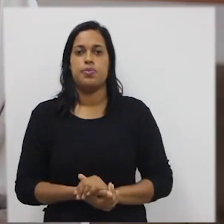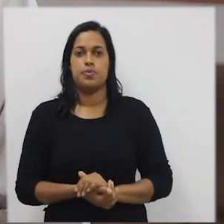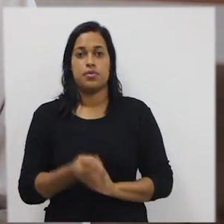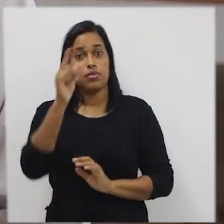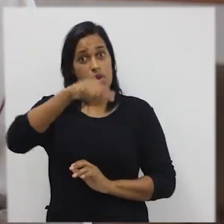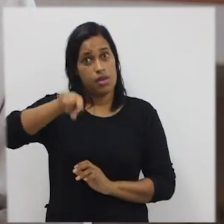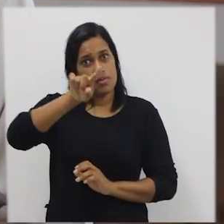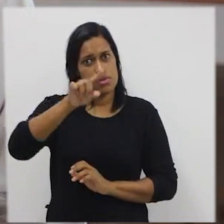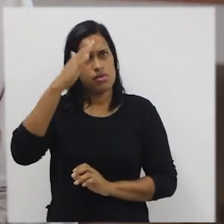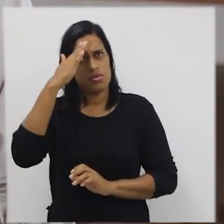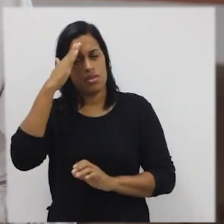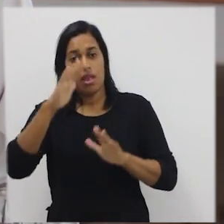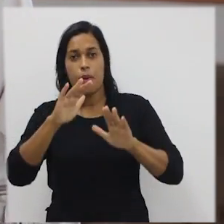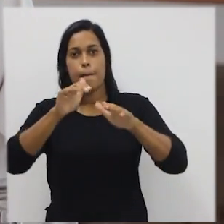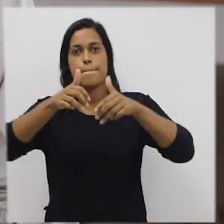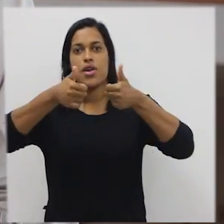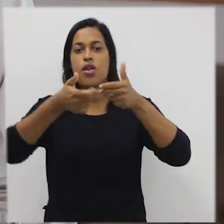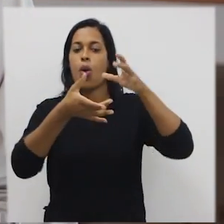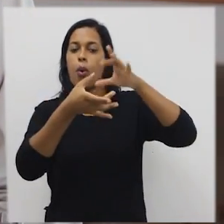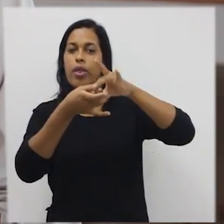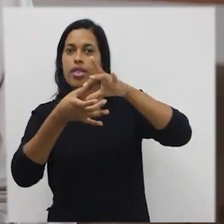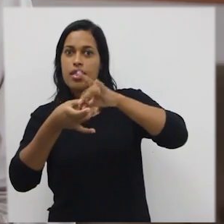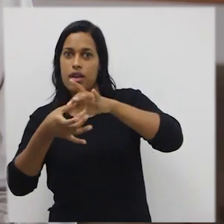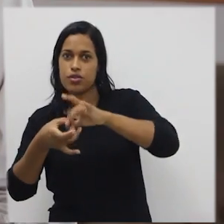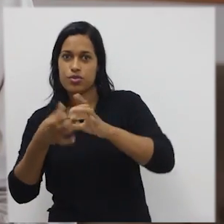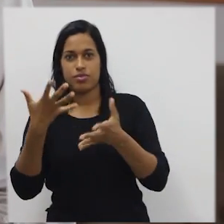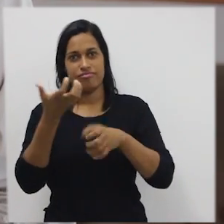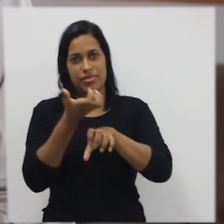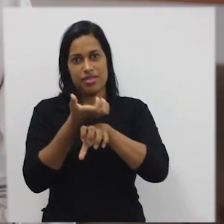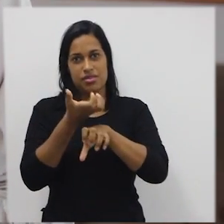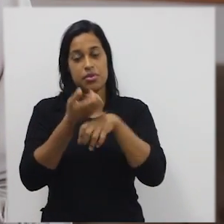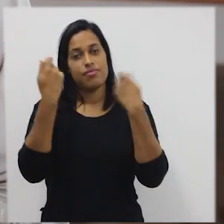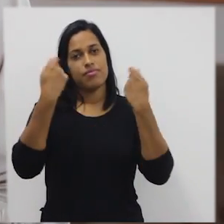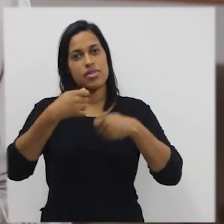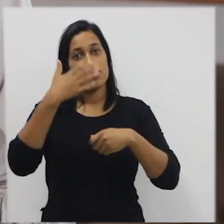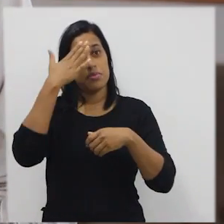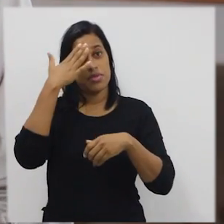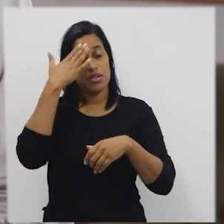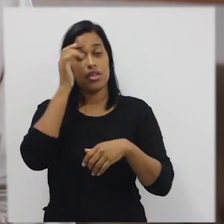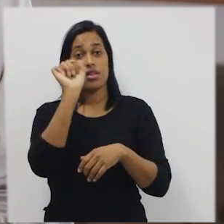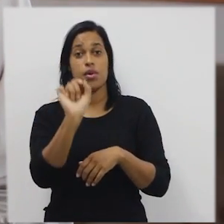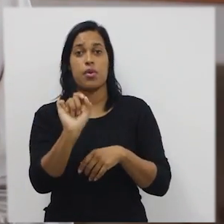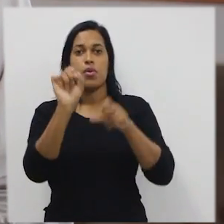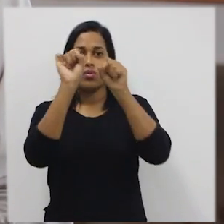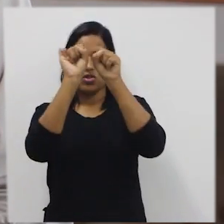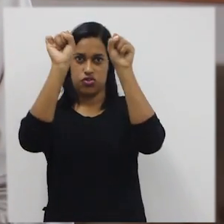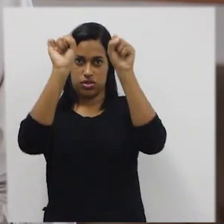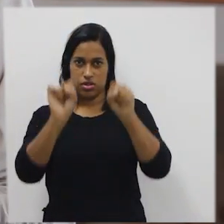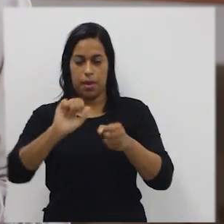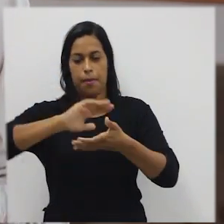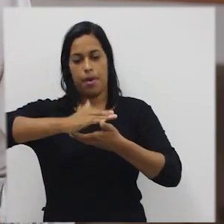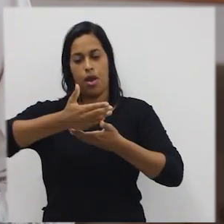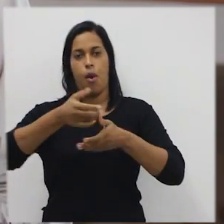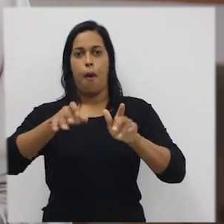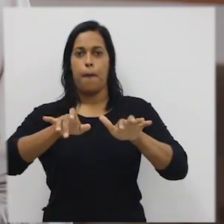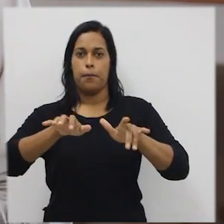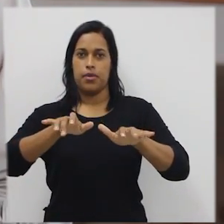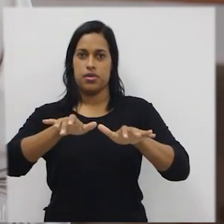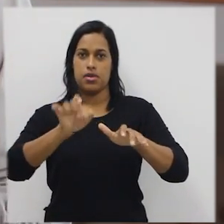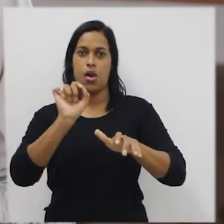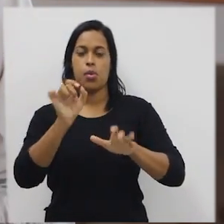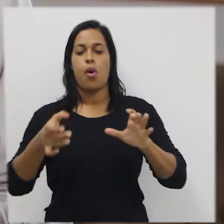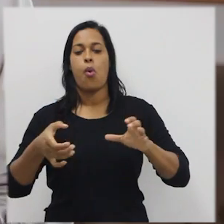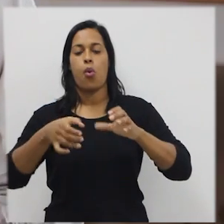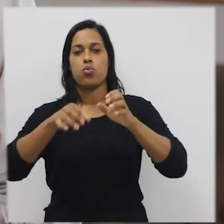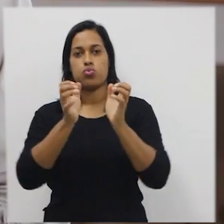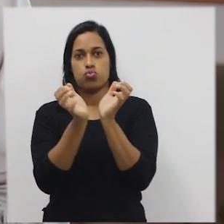Para que vocês possam entender melhor o contexto da nossa disciplina, precisamos entender um pouco sobre o sistema computacional. O sistema computacional é um